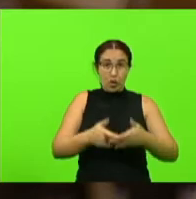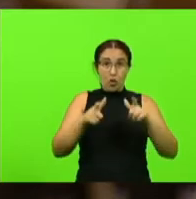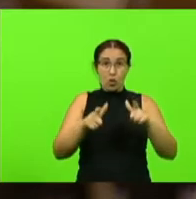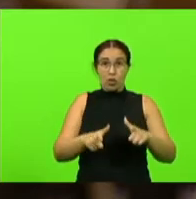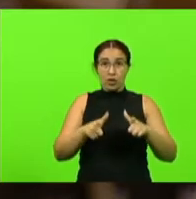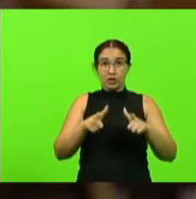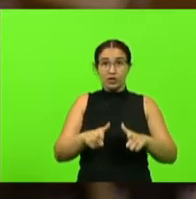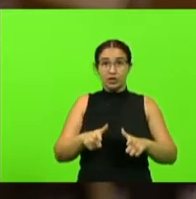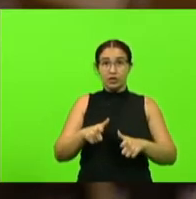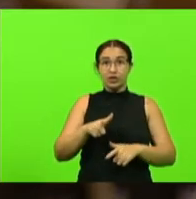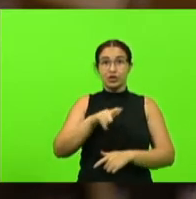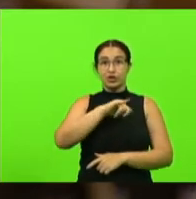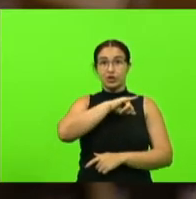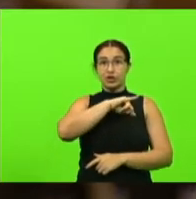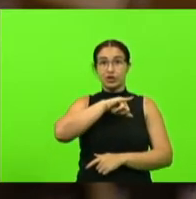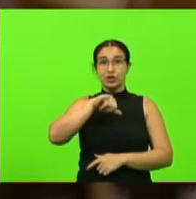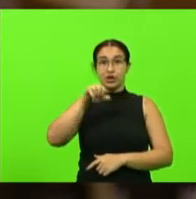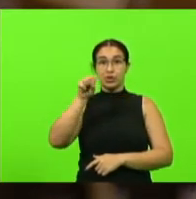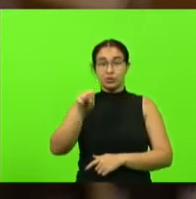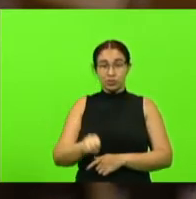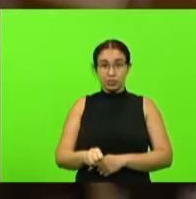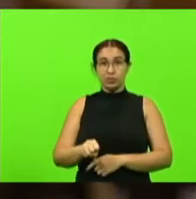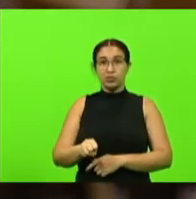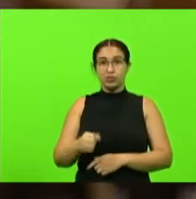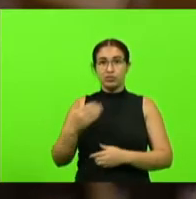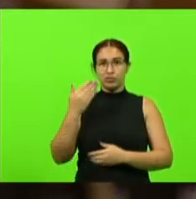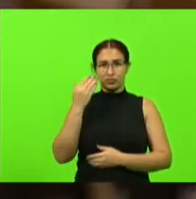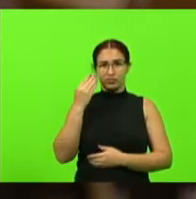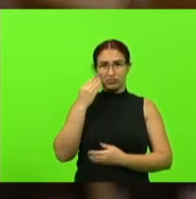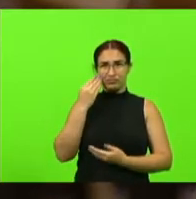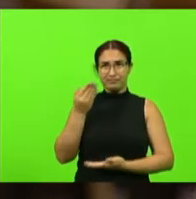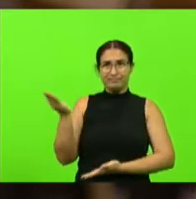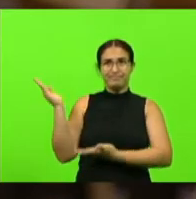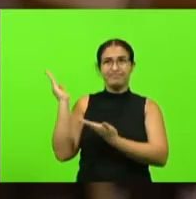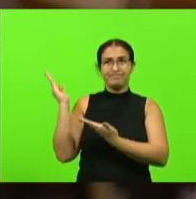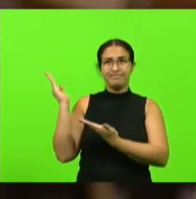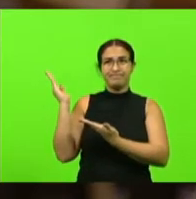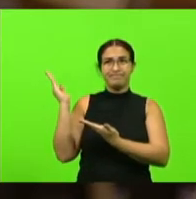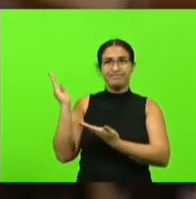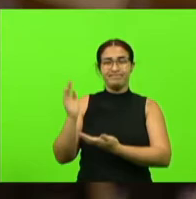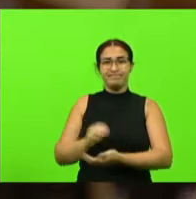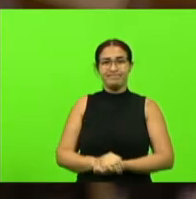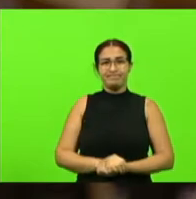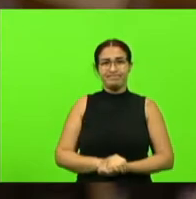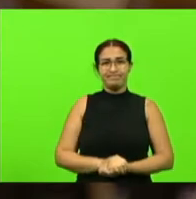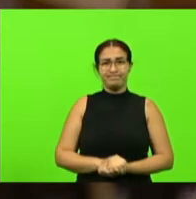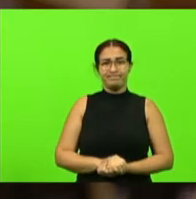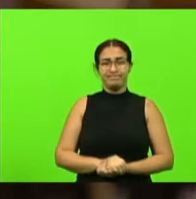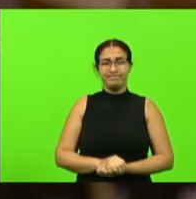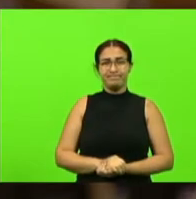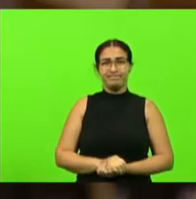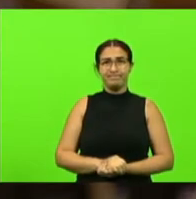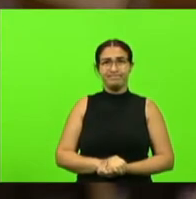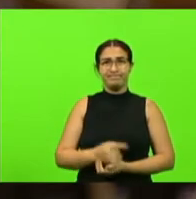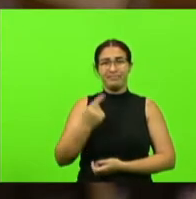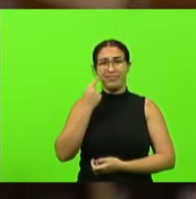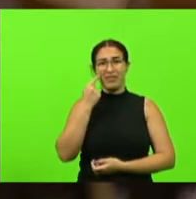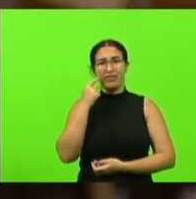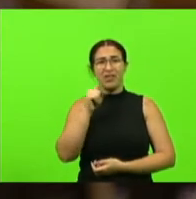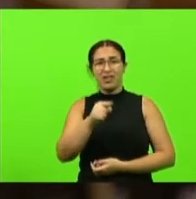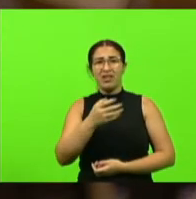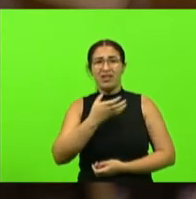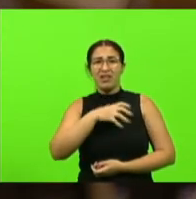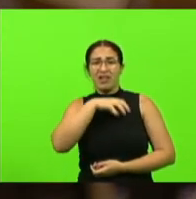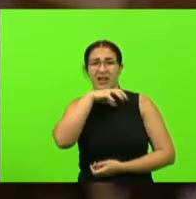que o pessoal de apoio mostrasse o quão comovente é a gente vê um animalzinho desse